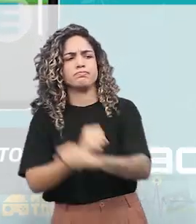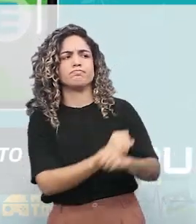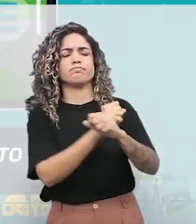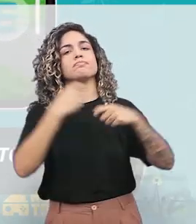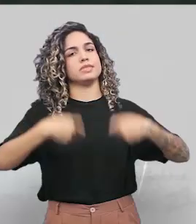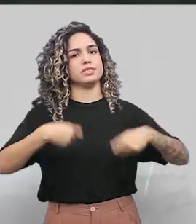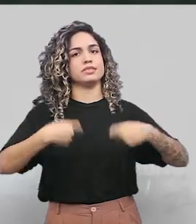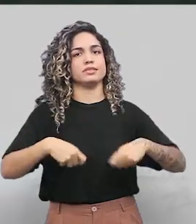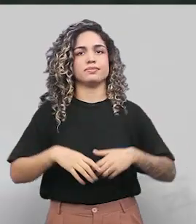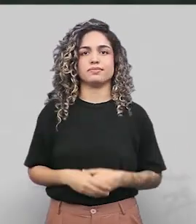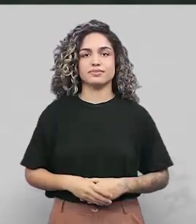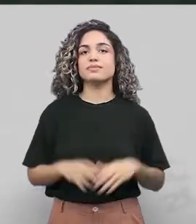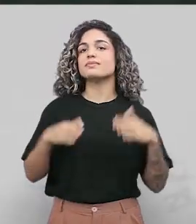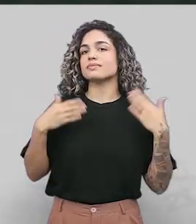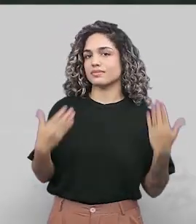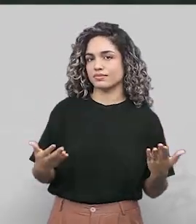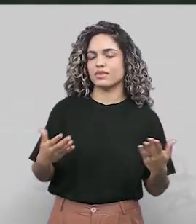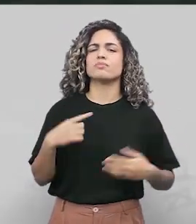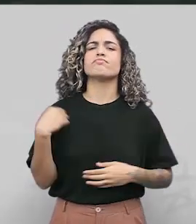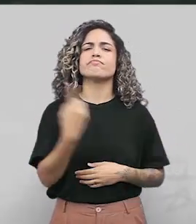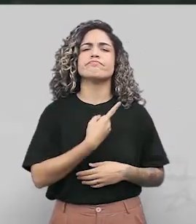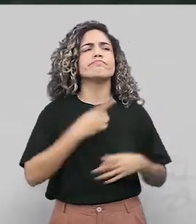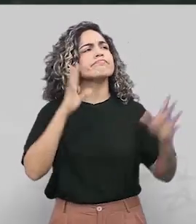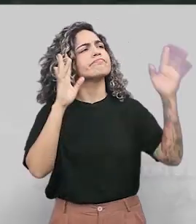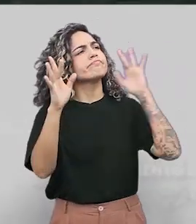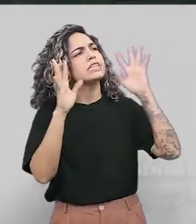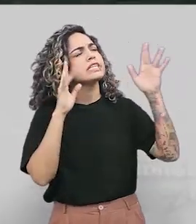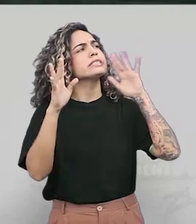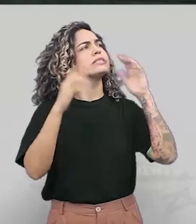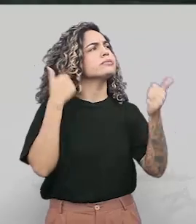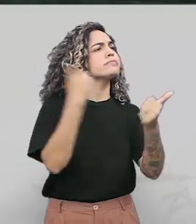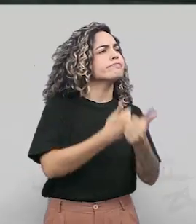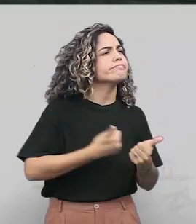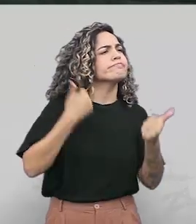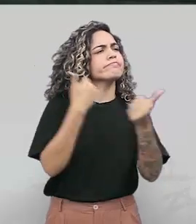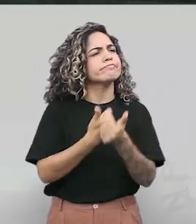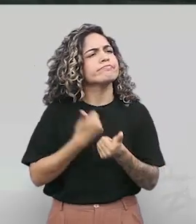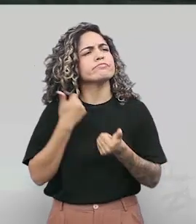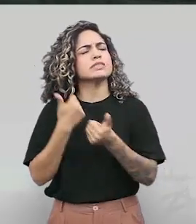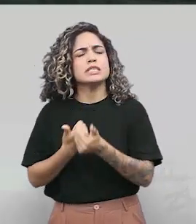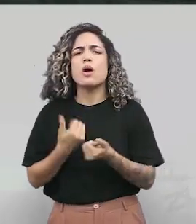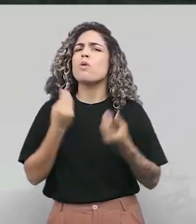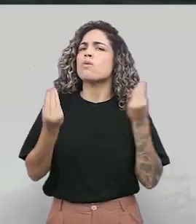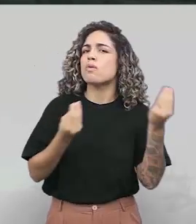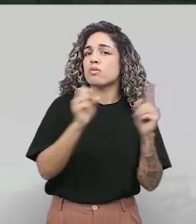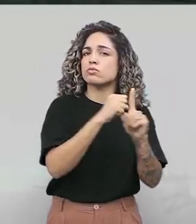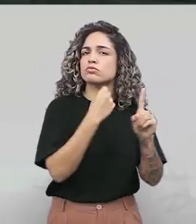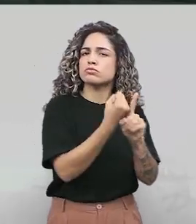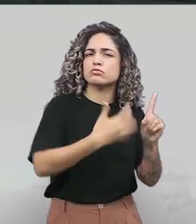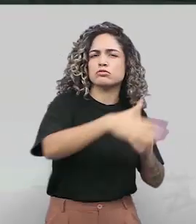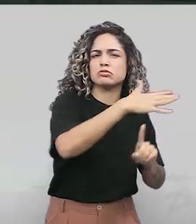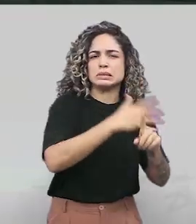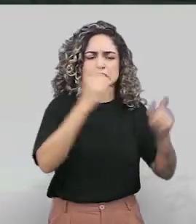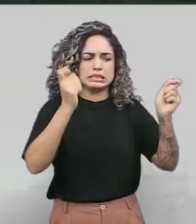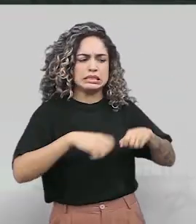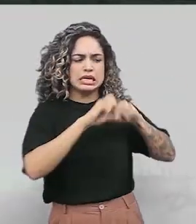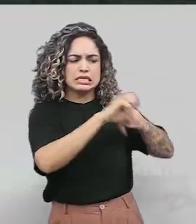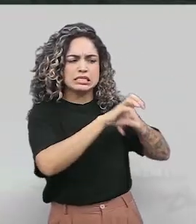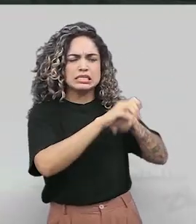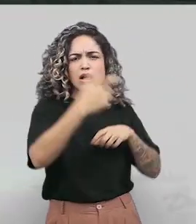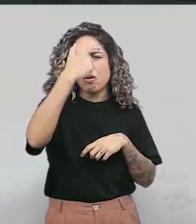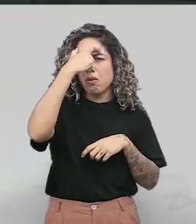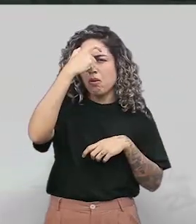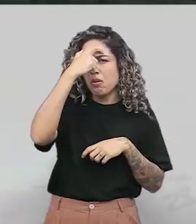atrativa. Como a gente poderia trazer, ensinar a população que fosse de forma chamativa, legal e que tivesse principalmente o